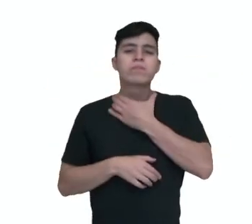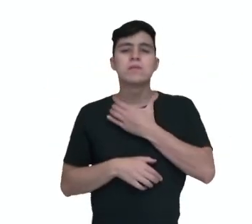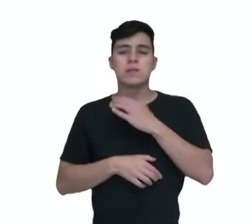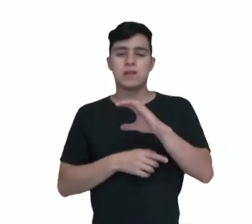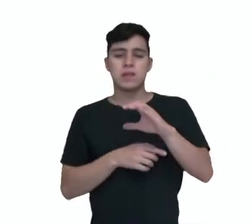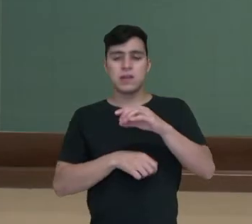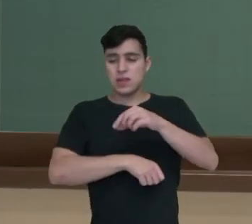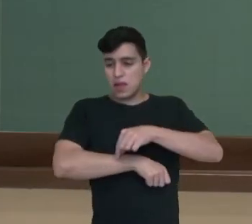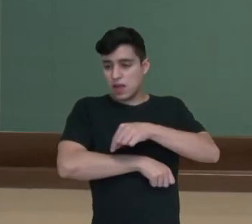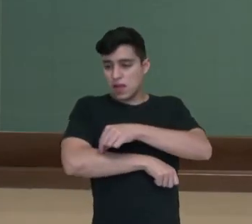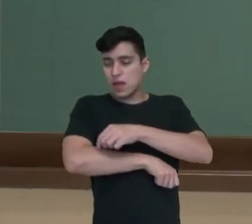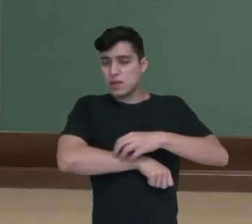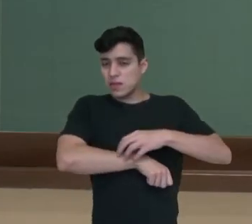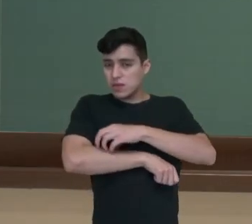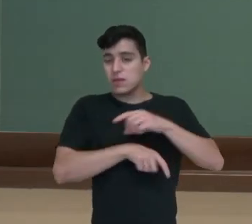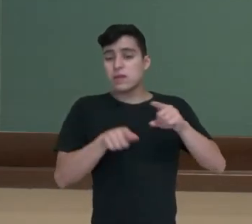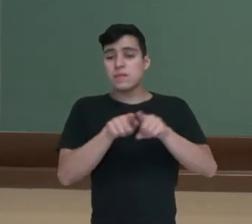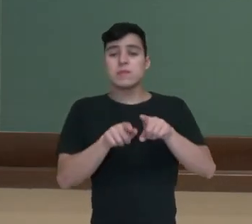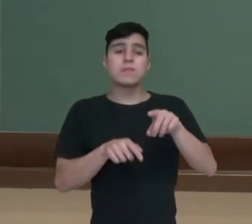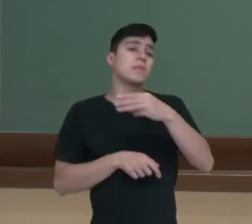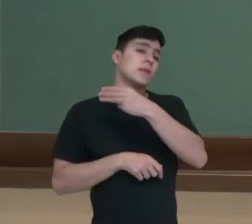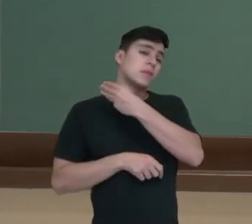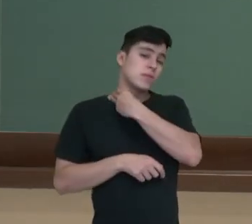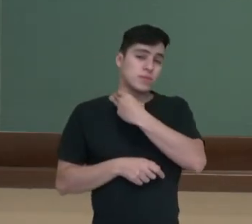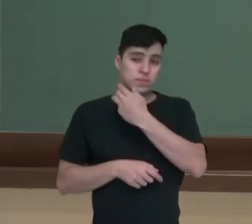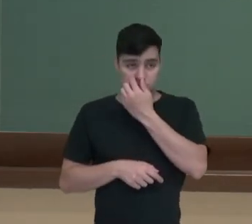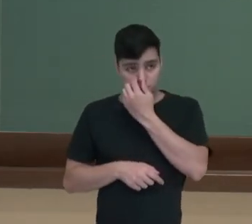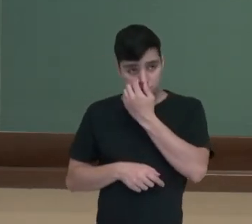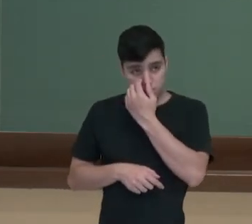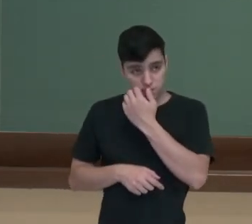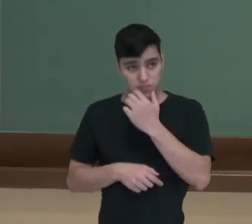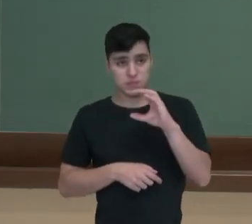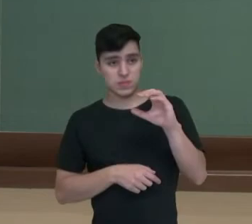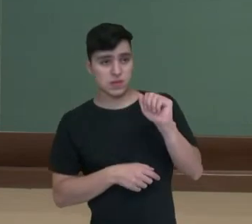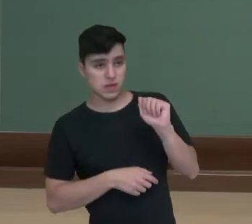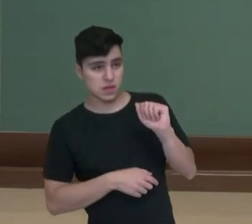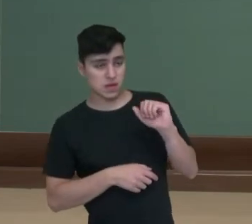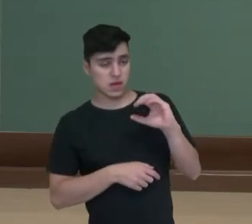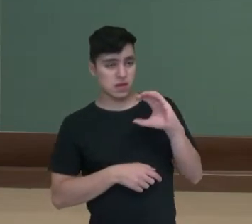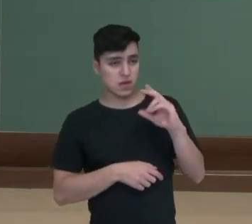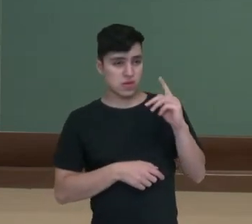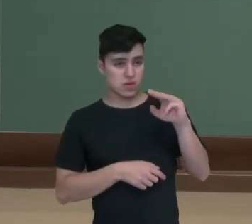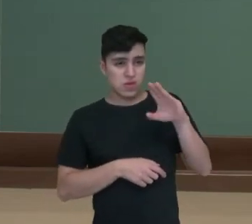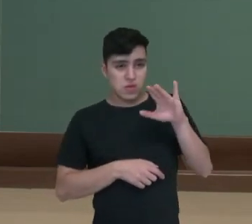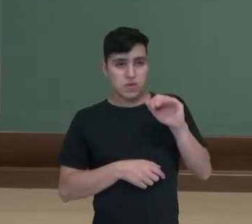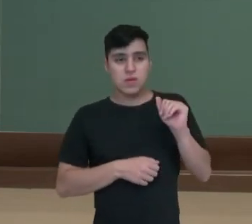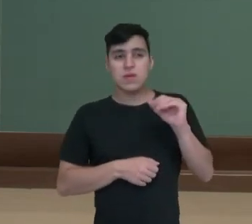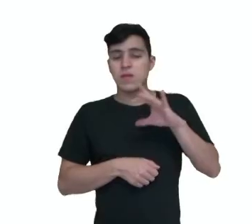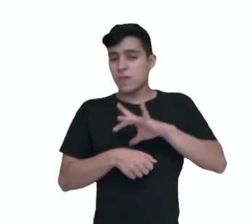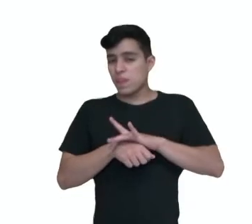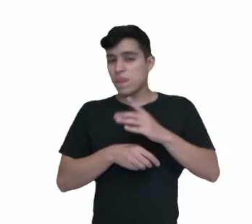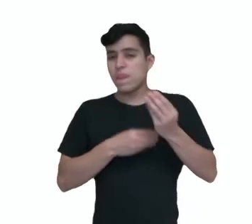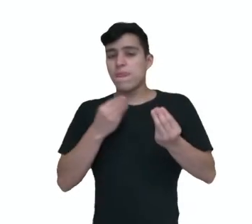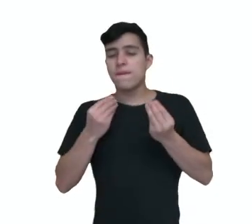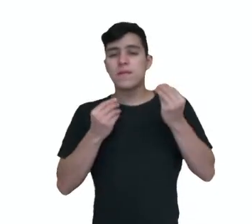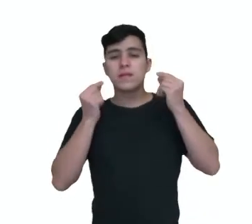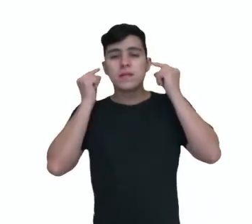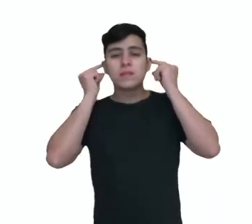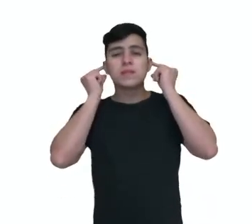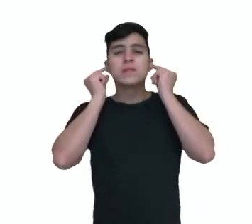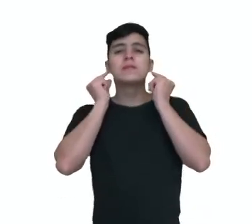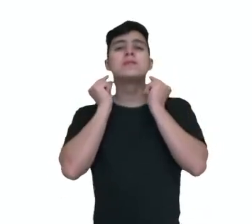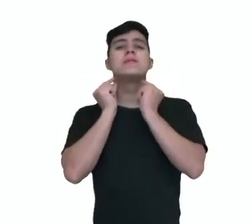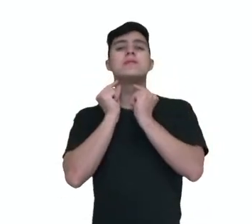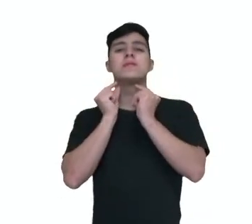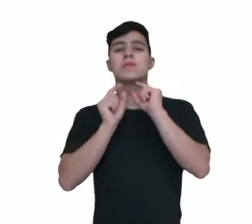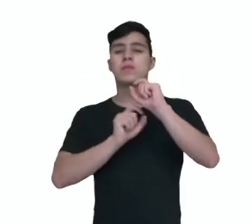catapora e a meningite. Na cachumba, o micro-organismo causador dessa doença causa uma inflamação das